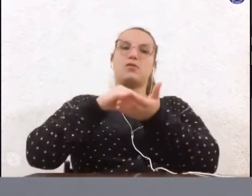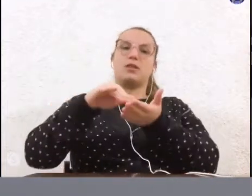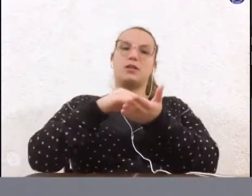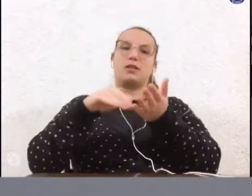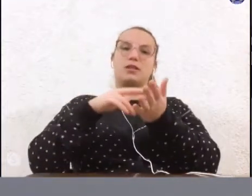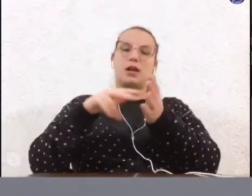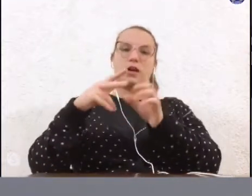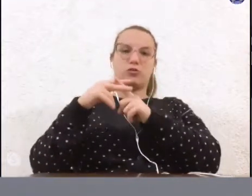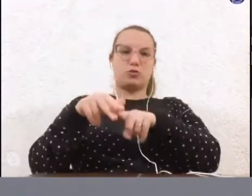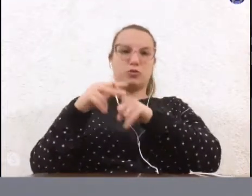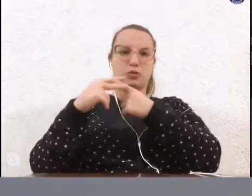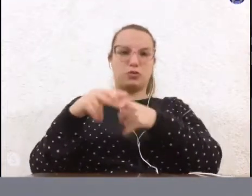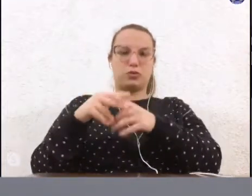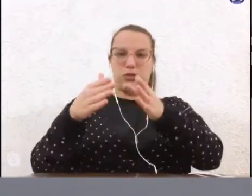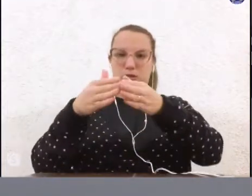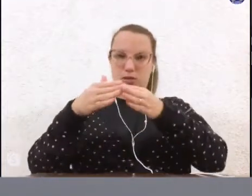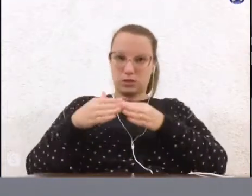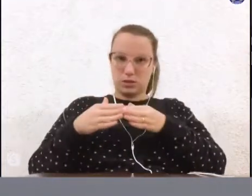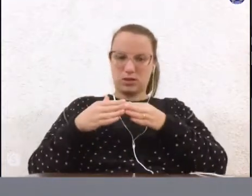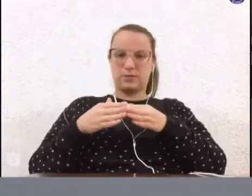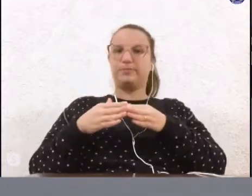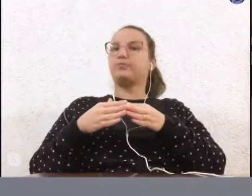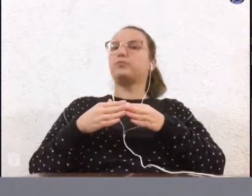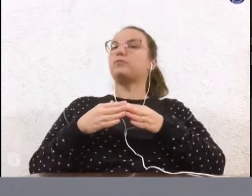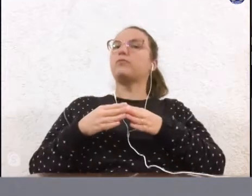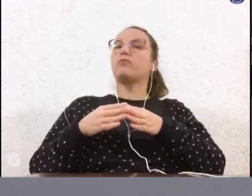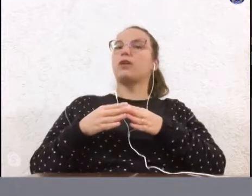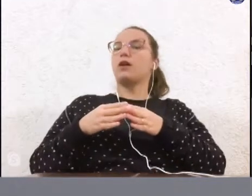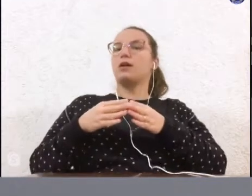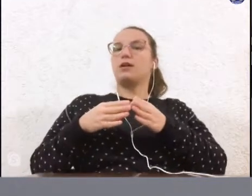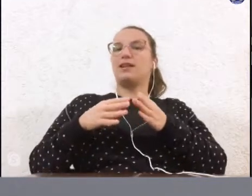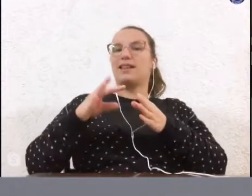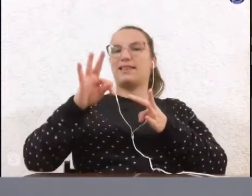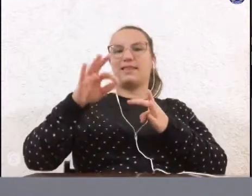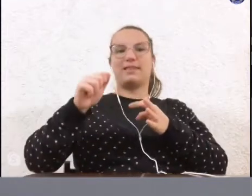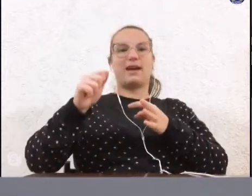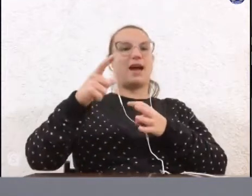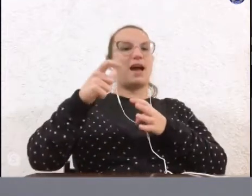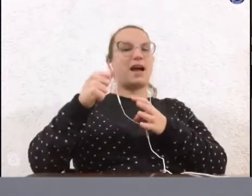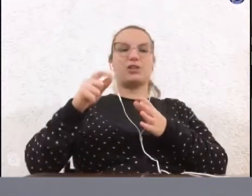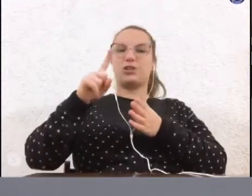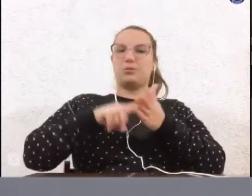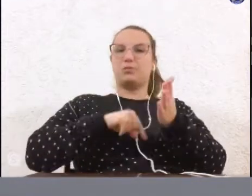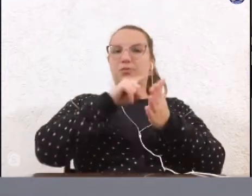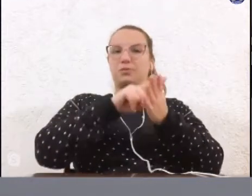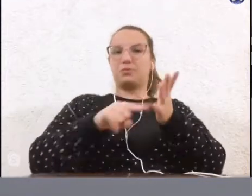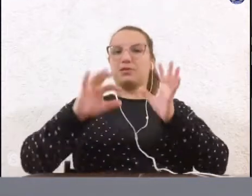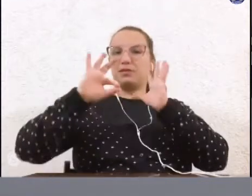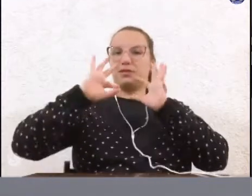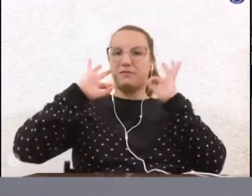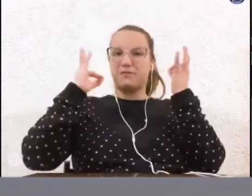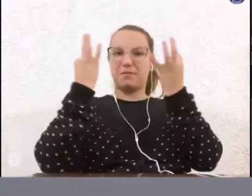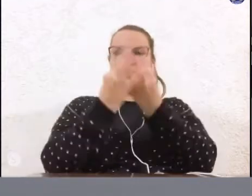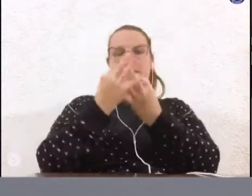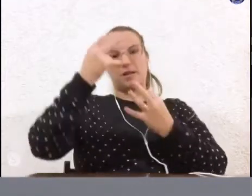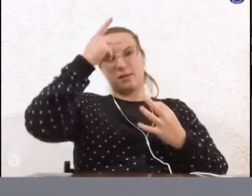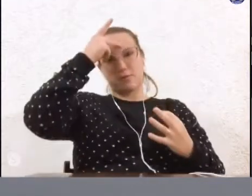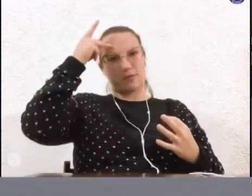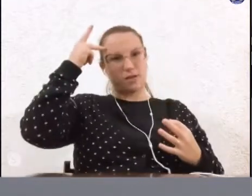solicitando isentar as taxas administrativas dos familiares de pessoas